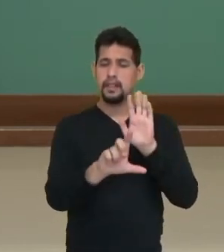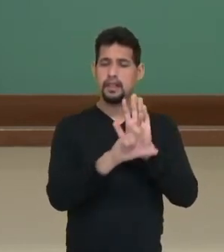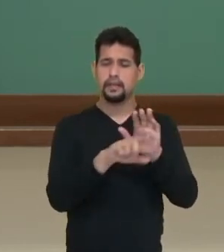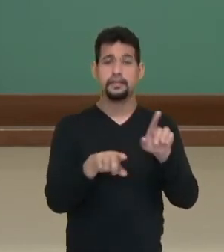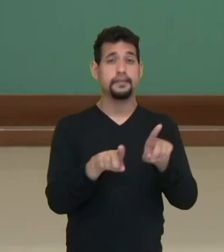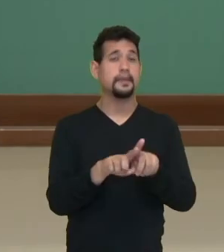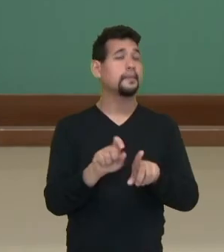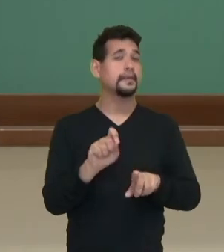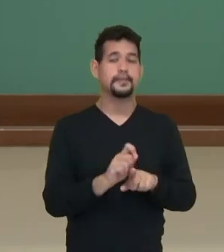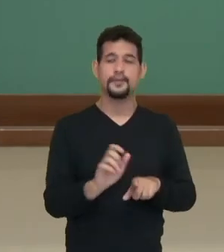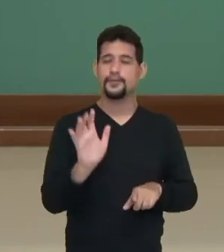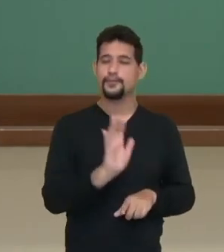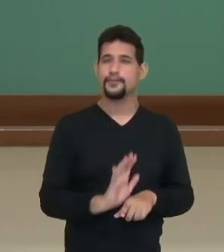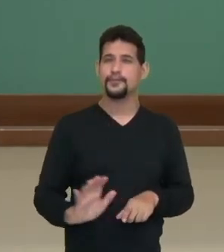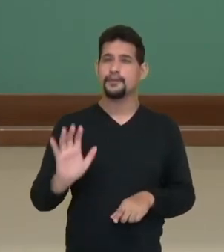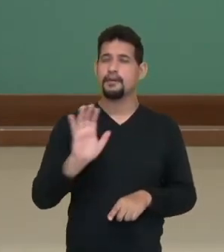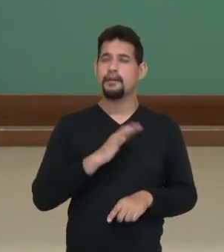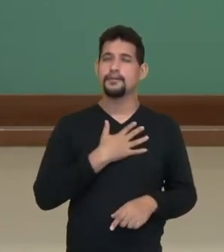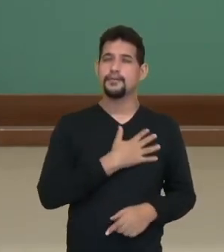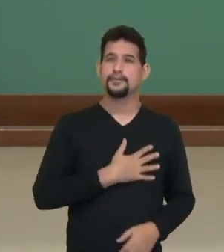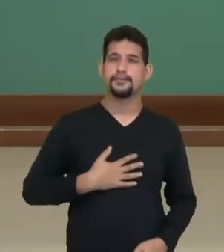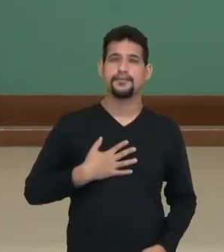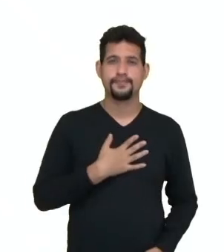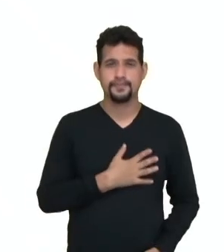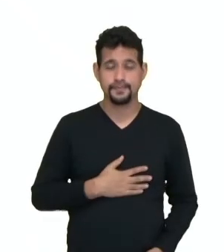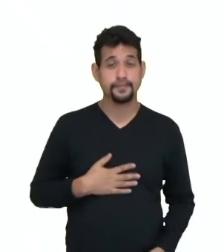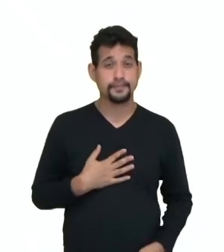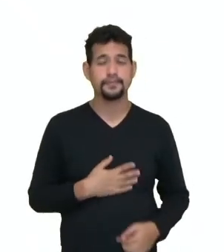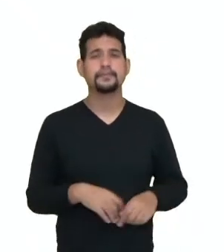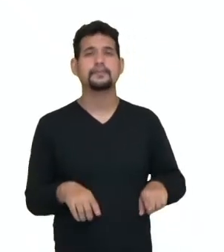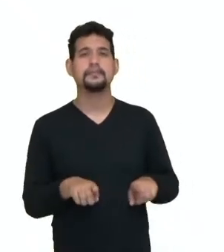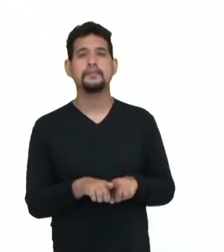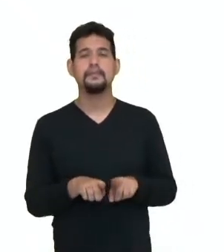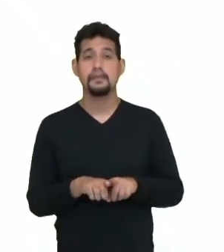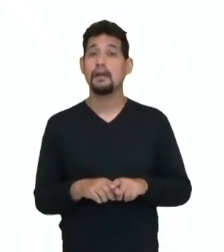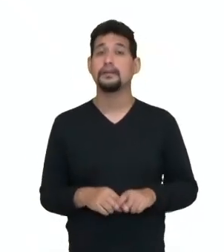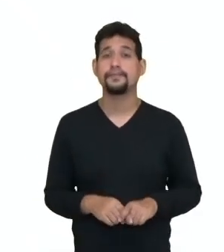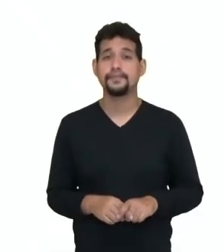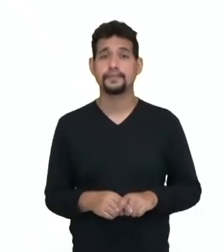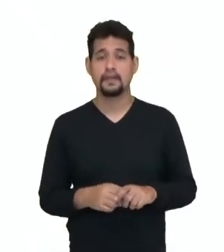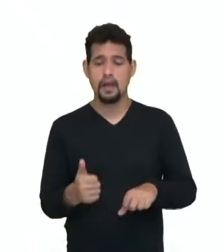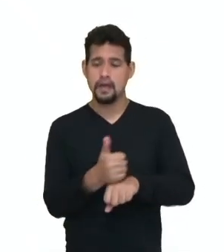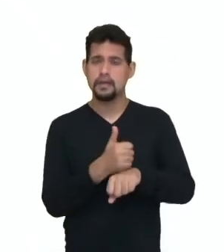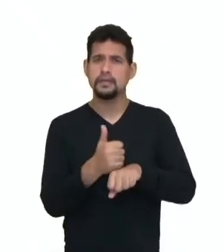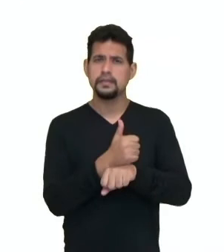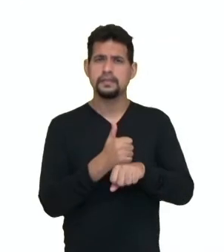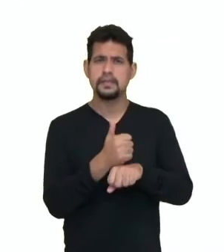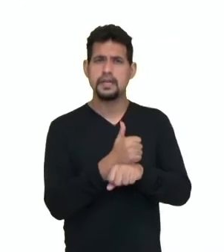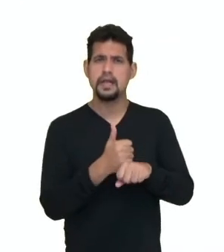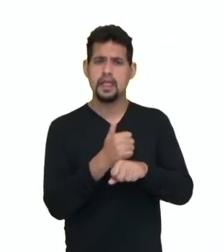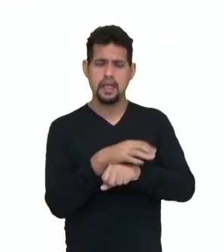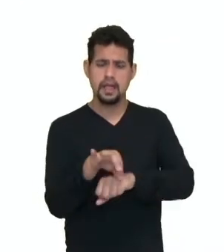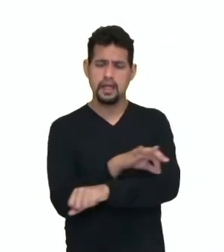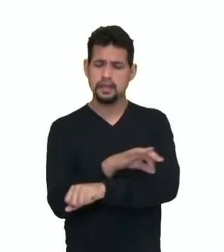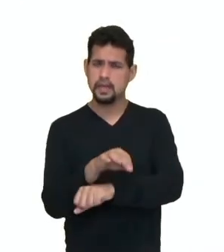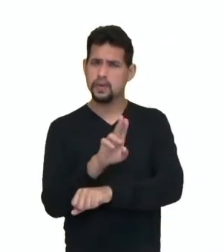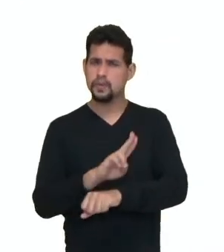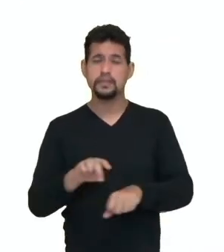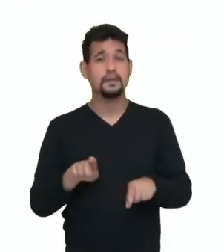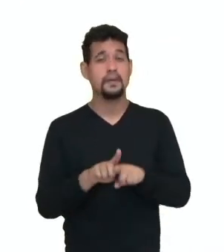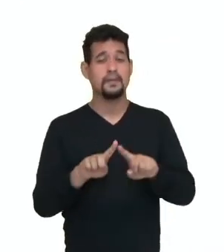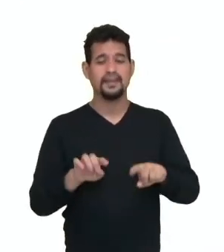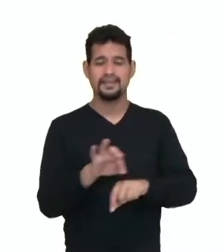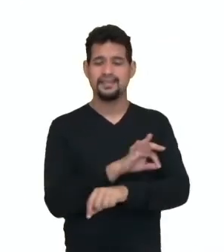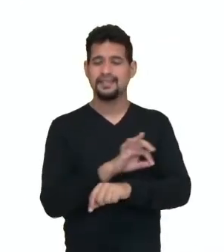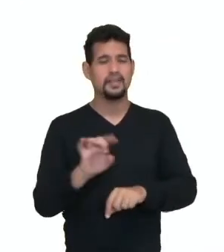também para ser um espaço agradável. Os arquitetos usam conhecimentos das linguagens artísticas, mas a arquitetura não é